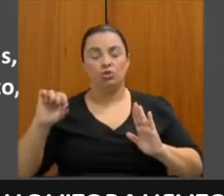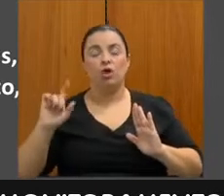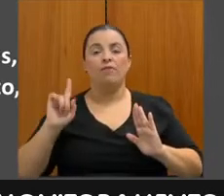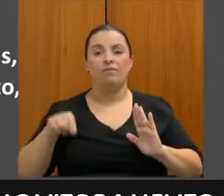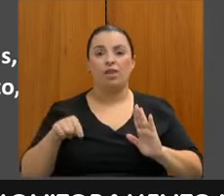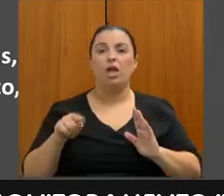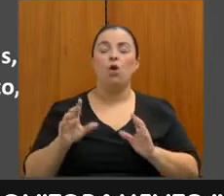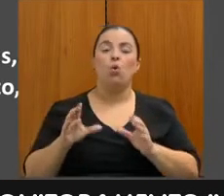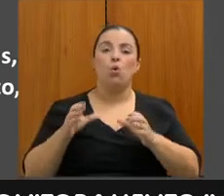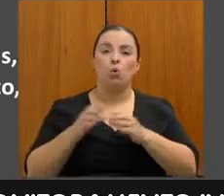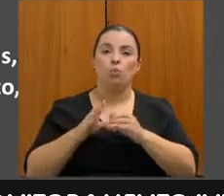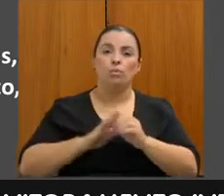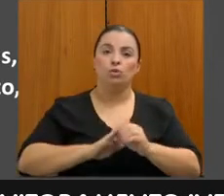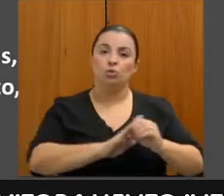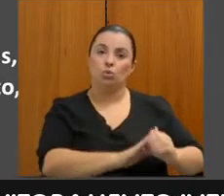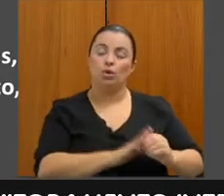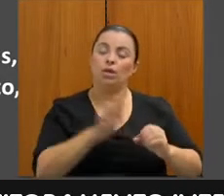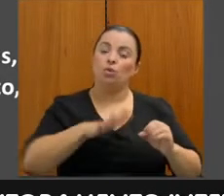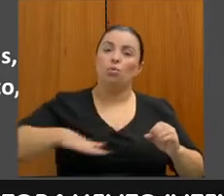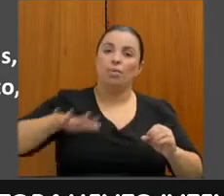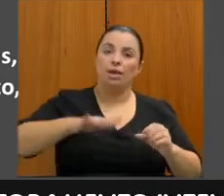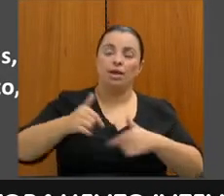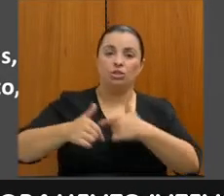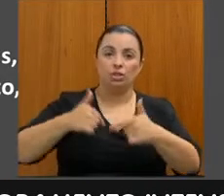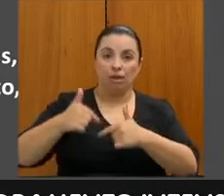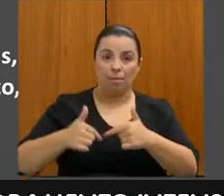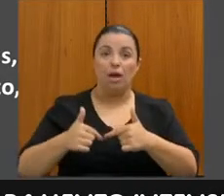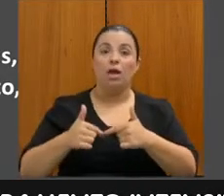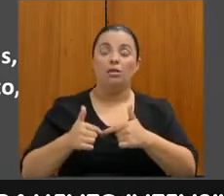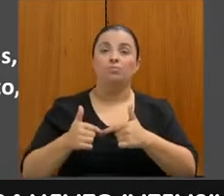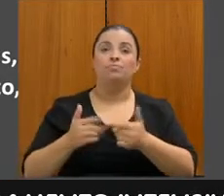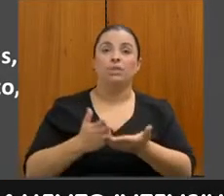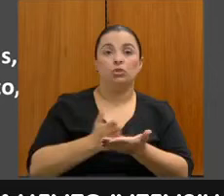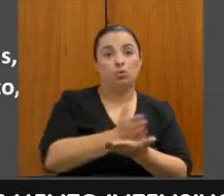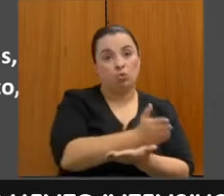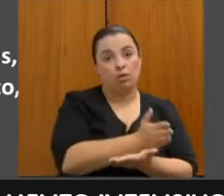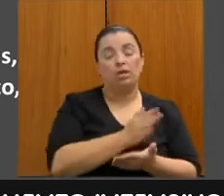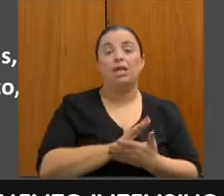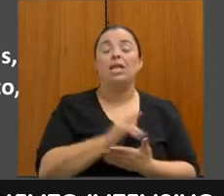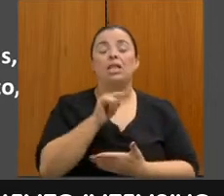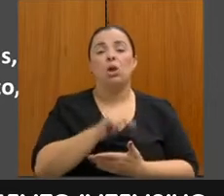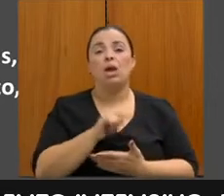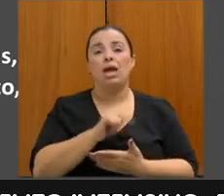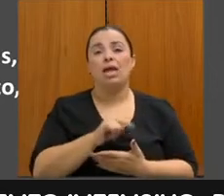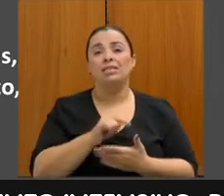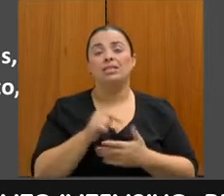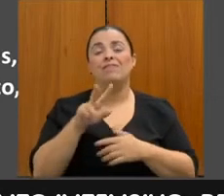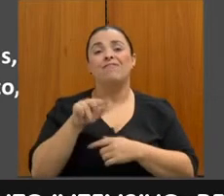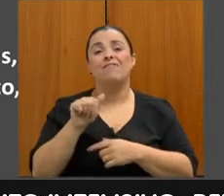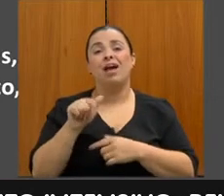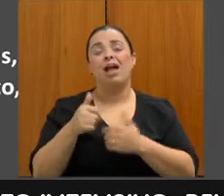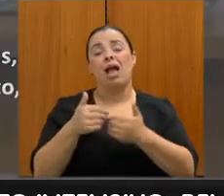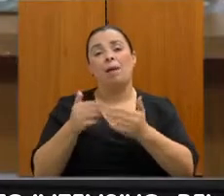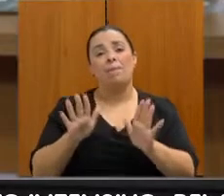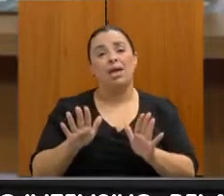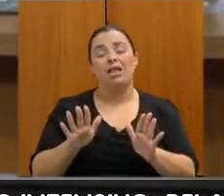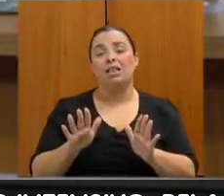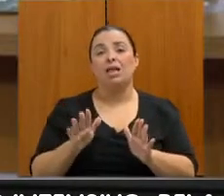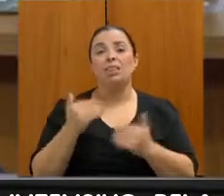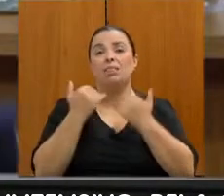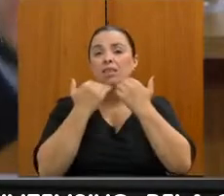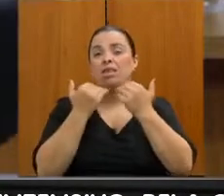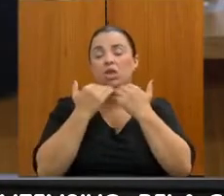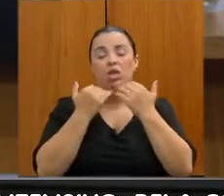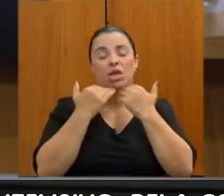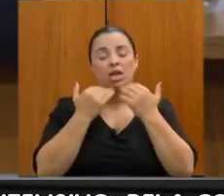mercado de trabalho. E nessas turmas, apesar de toda a divulgação que a gente fez, das vagas abertas, a gente não teve nenhum aluno com